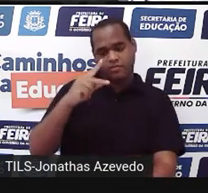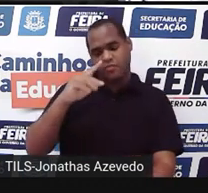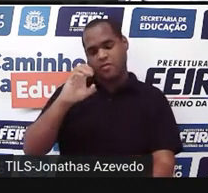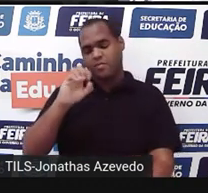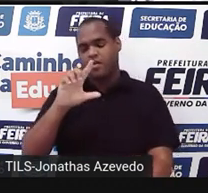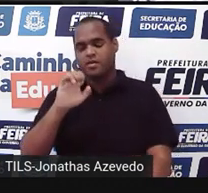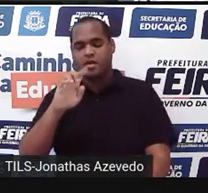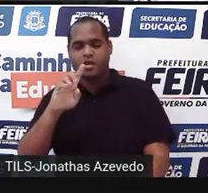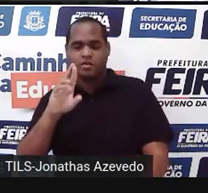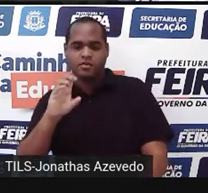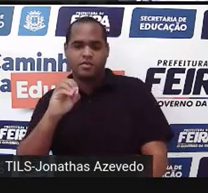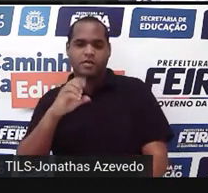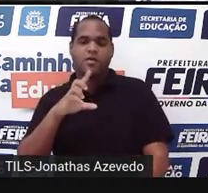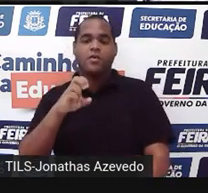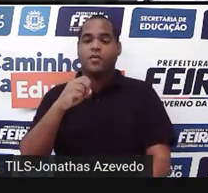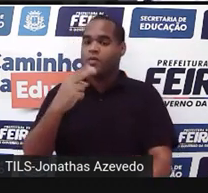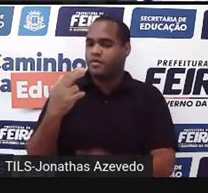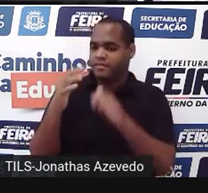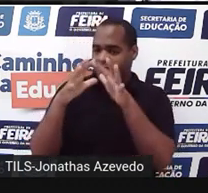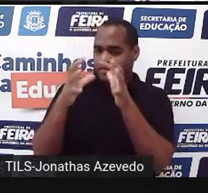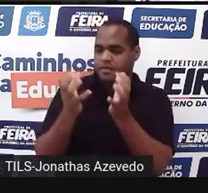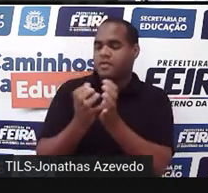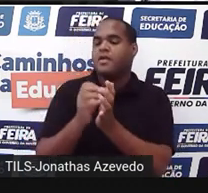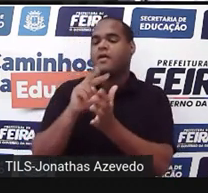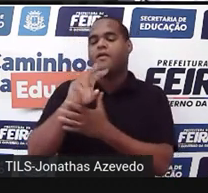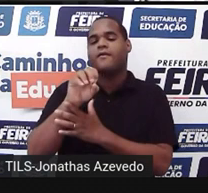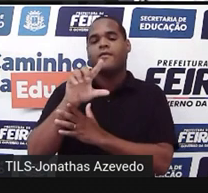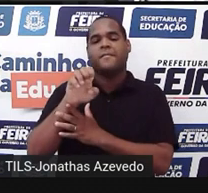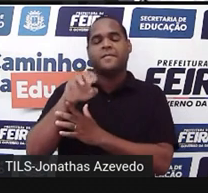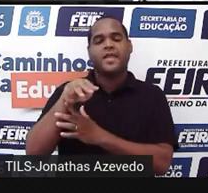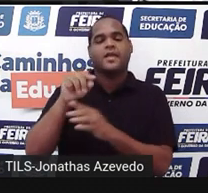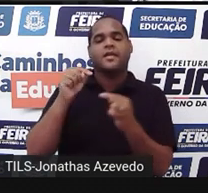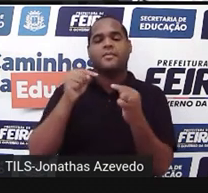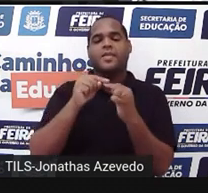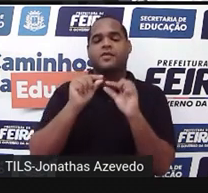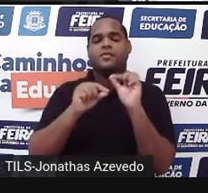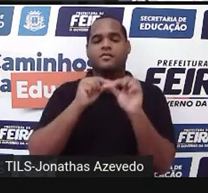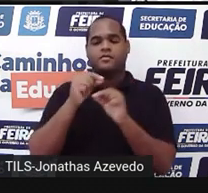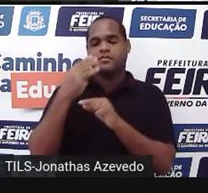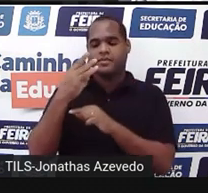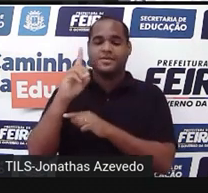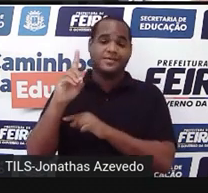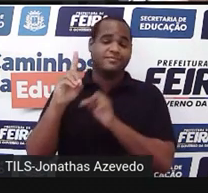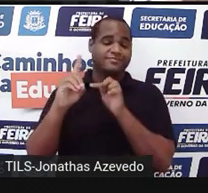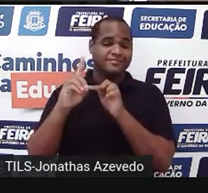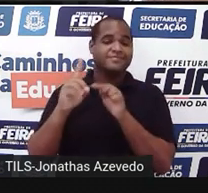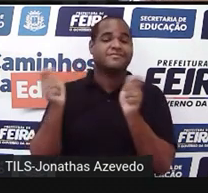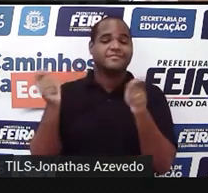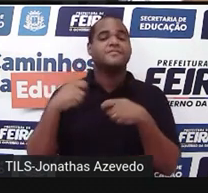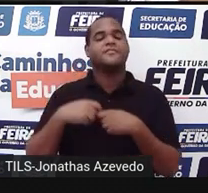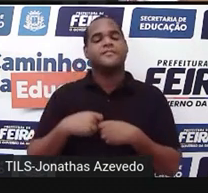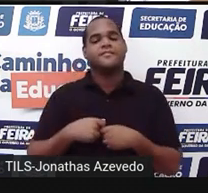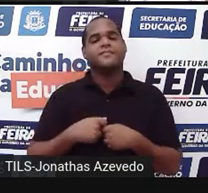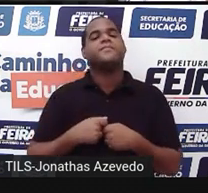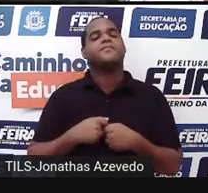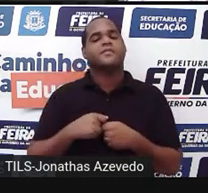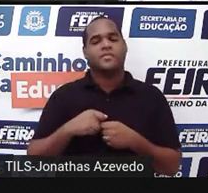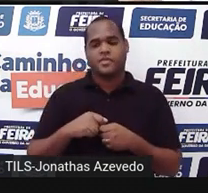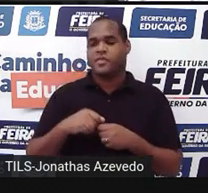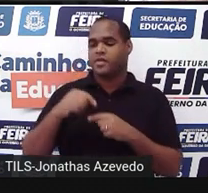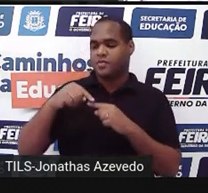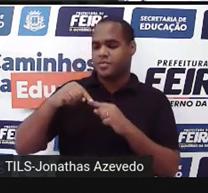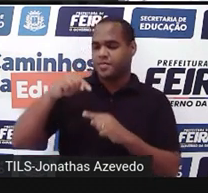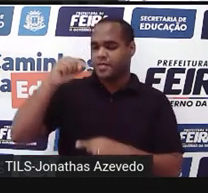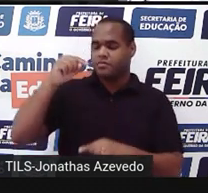seja ele corpo redondo, porque o volume só serve para coisas em três dimensões. Comprimento, altura